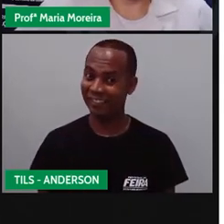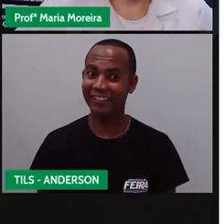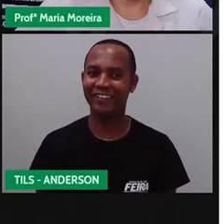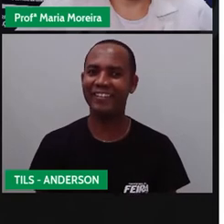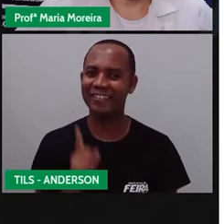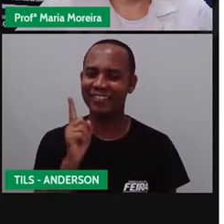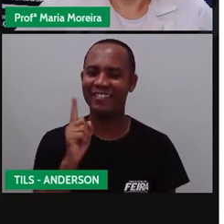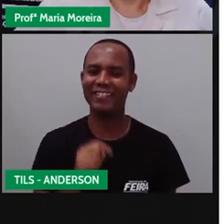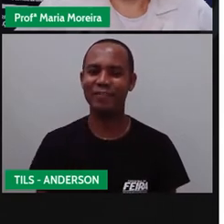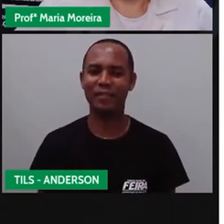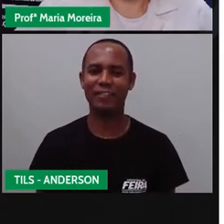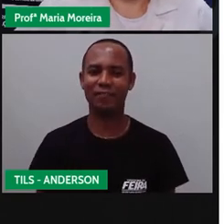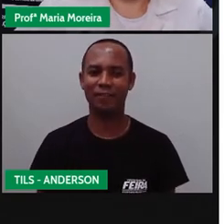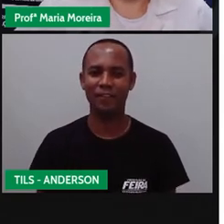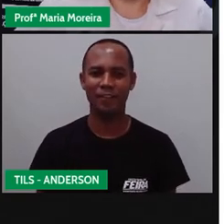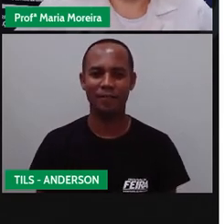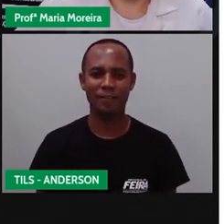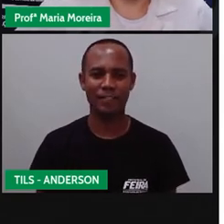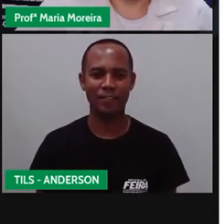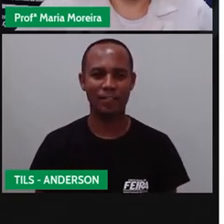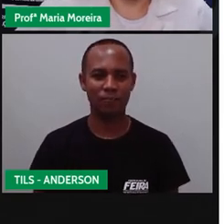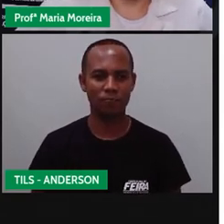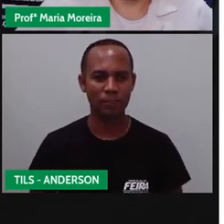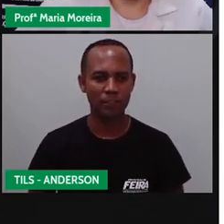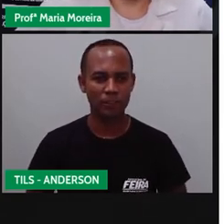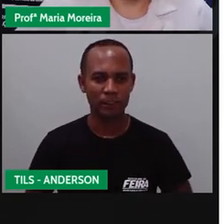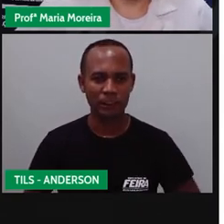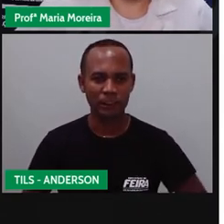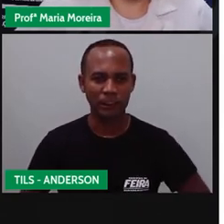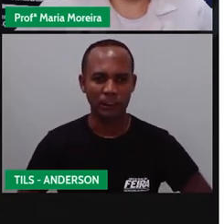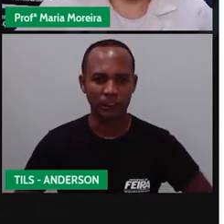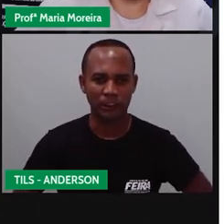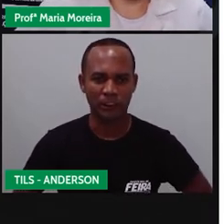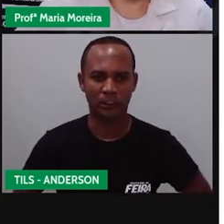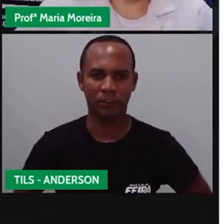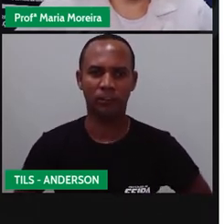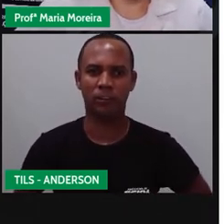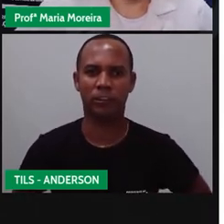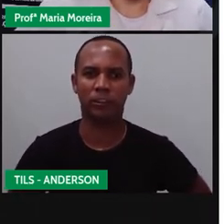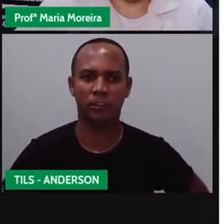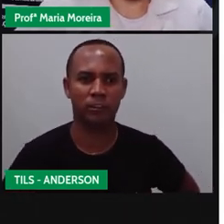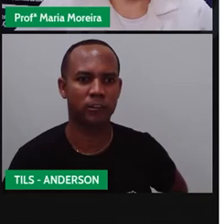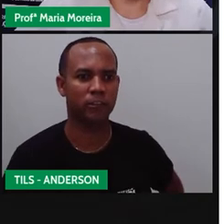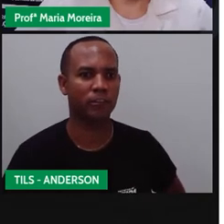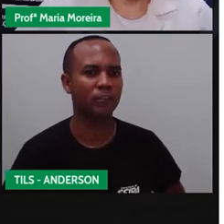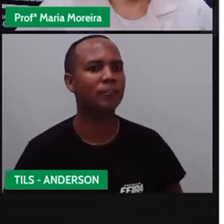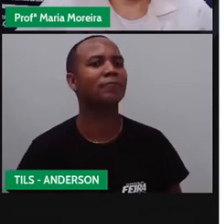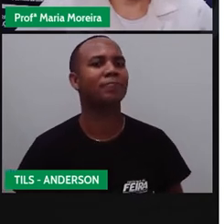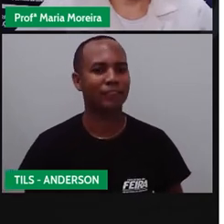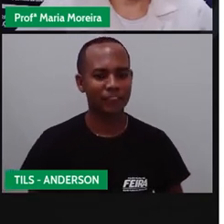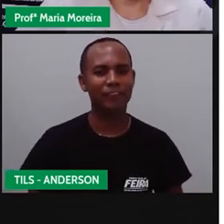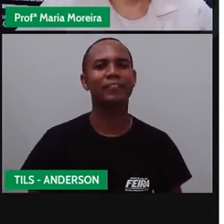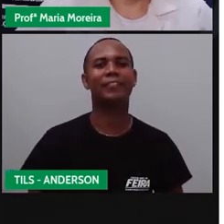Cansado? Tô esperta. Faz uma aí pra eles tentarem. Raiva?